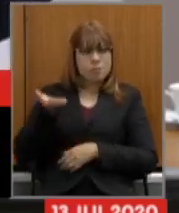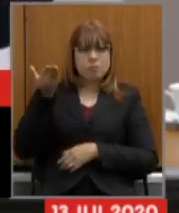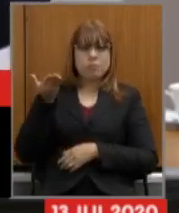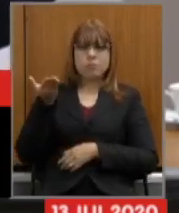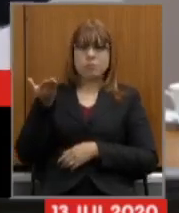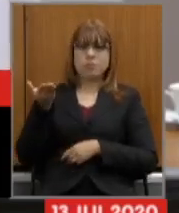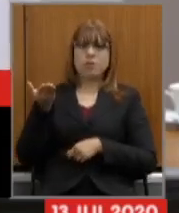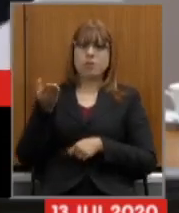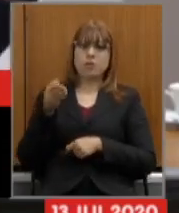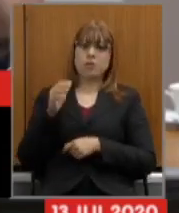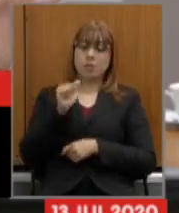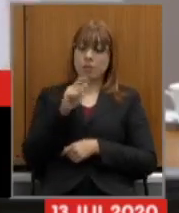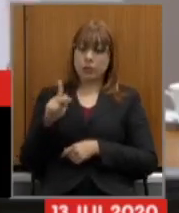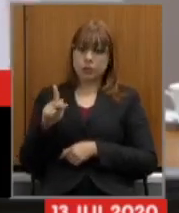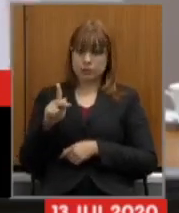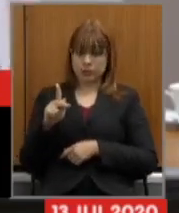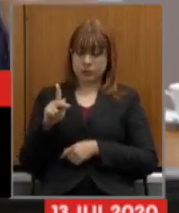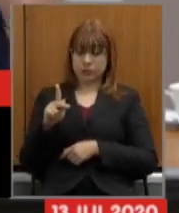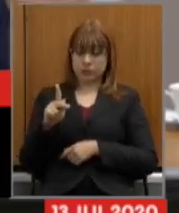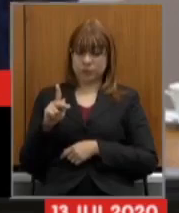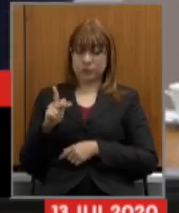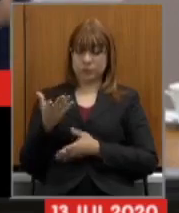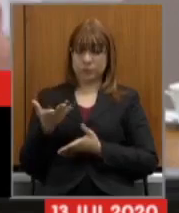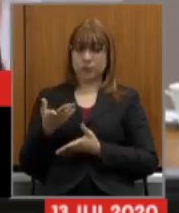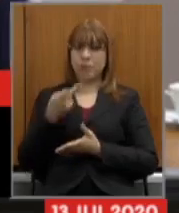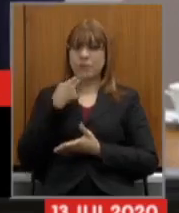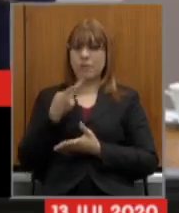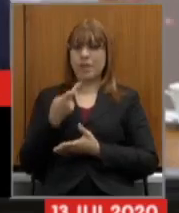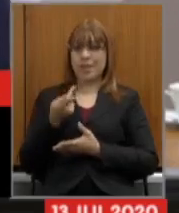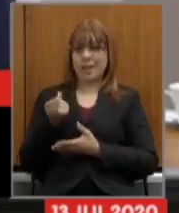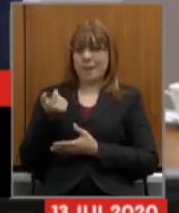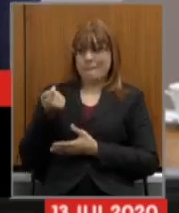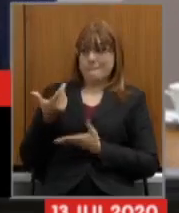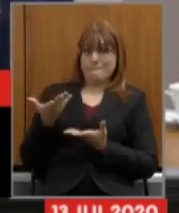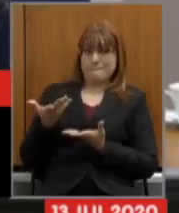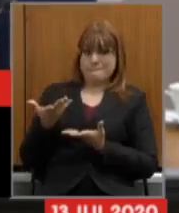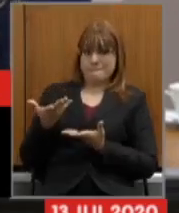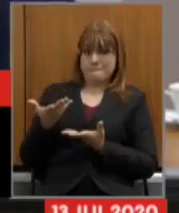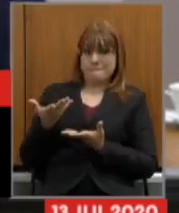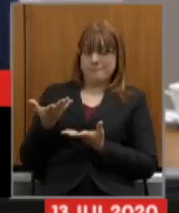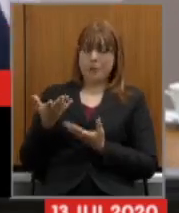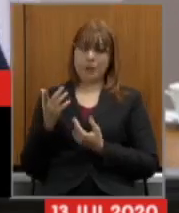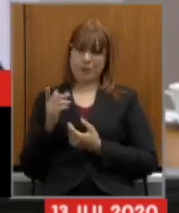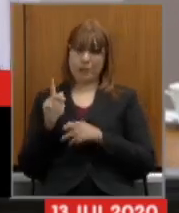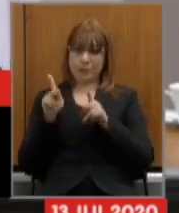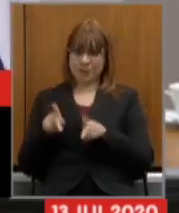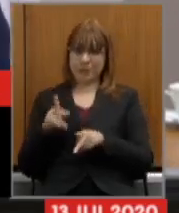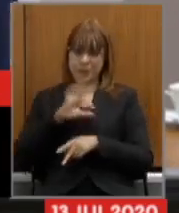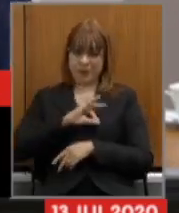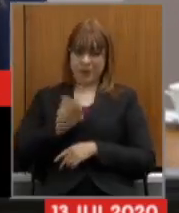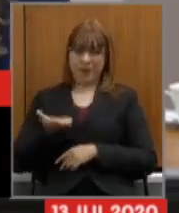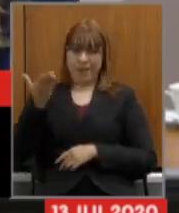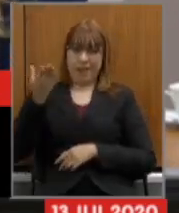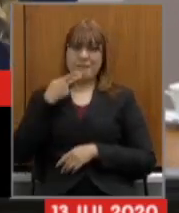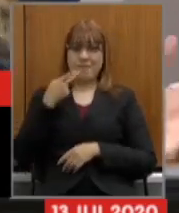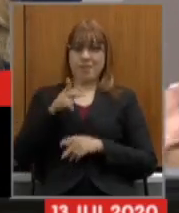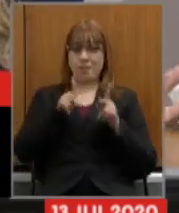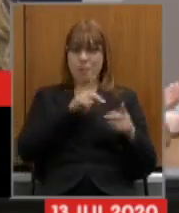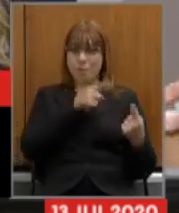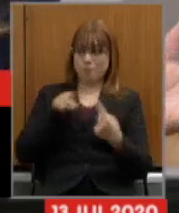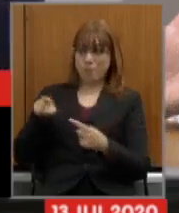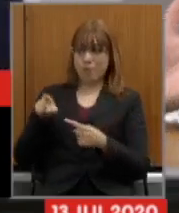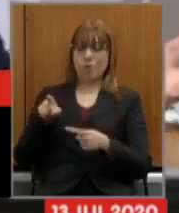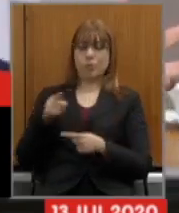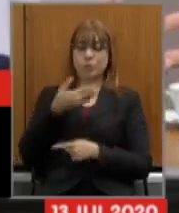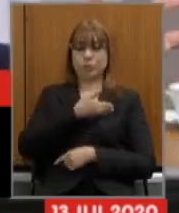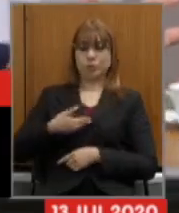administração direta é baixíssimo usa a exceção como a regra para jogar o povo contra servidor público e dizer que ele não tem saúde